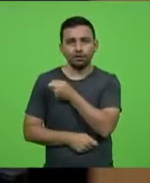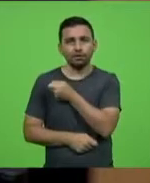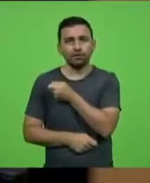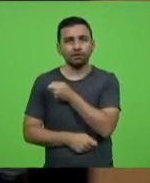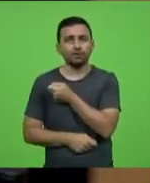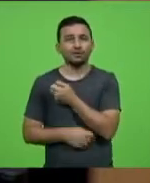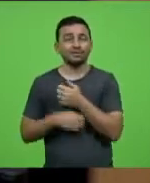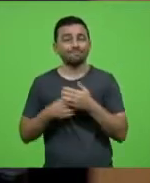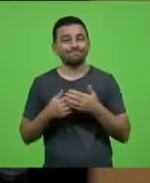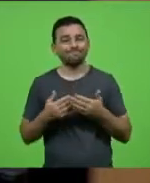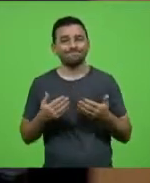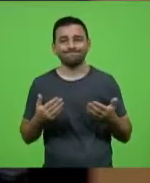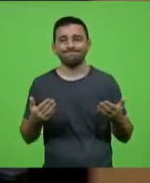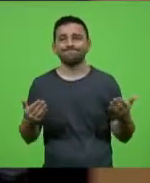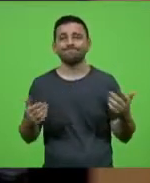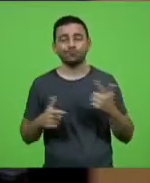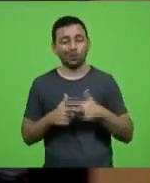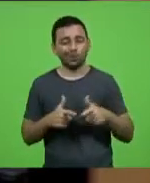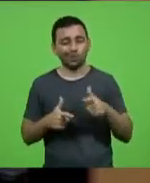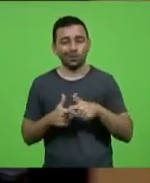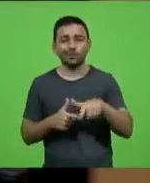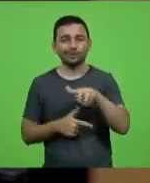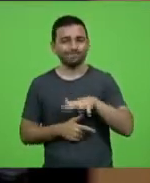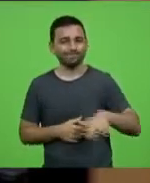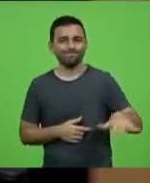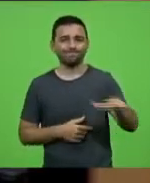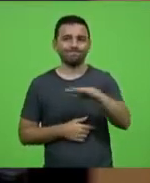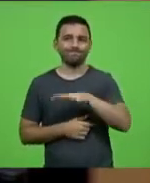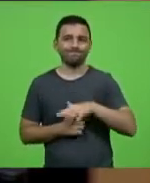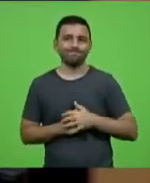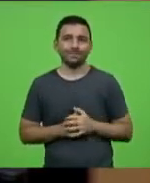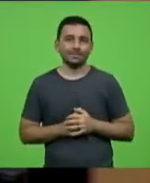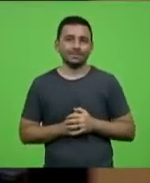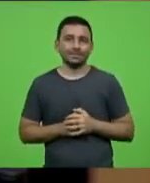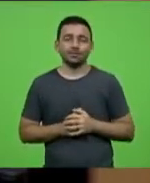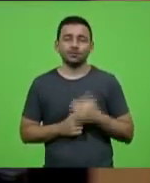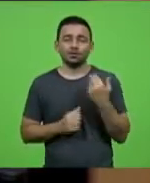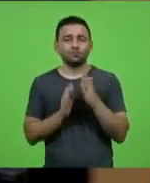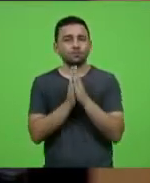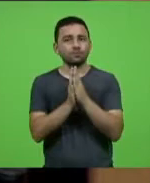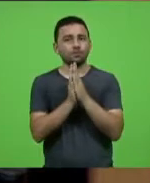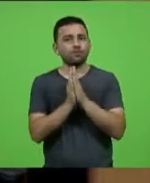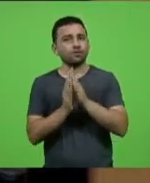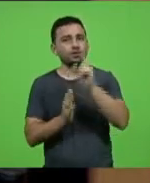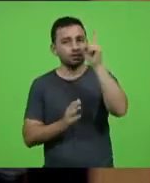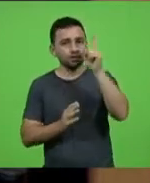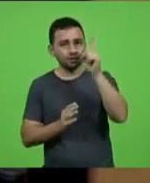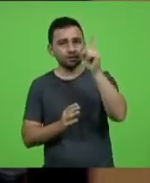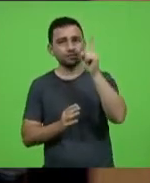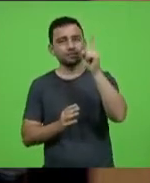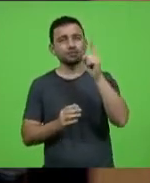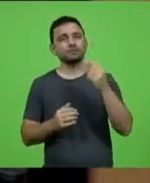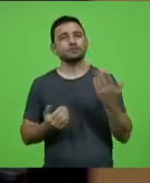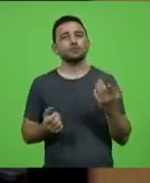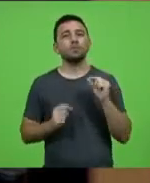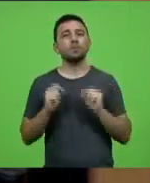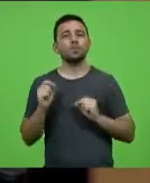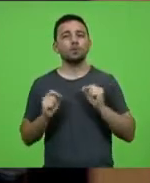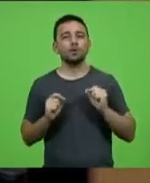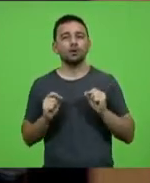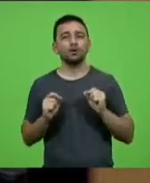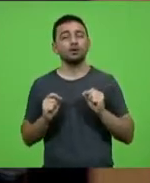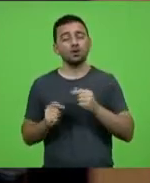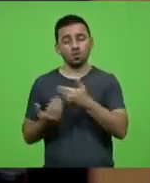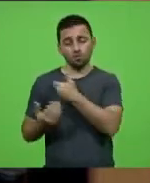situação está nesse pé. Então, o que nós rogamos a Deus é que realmente o